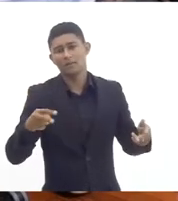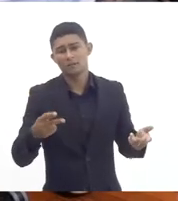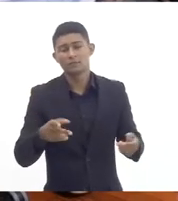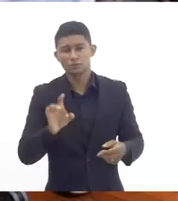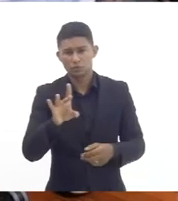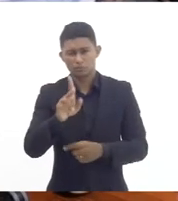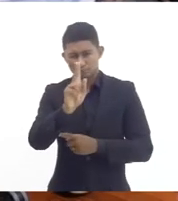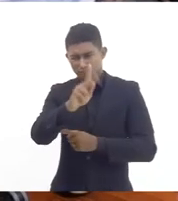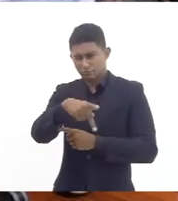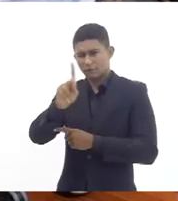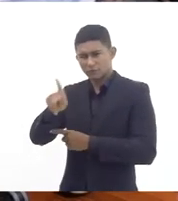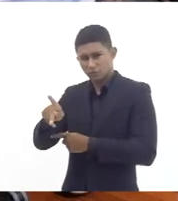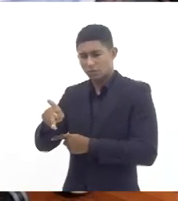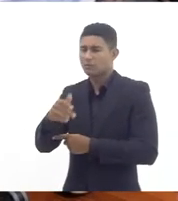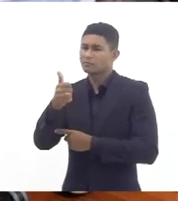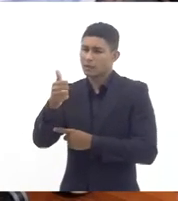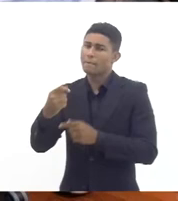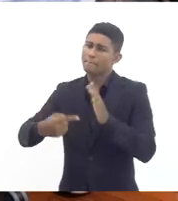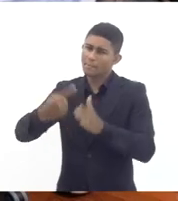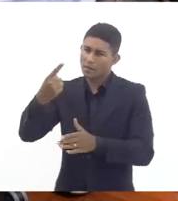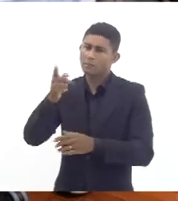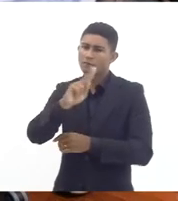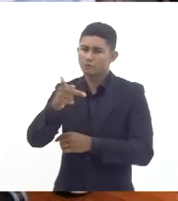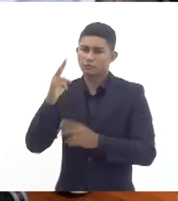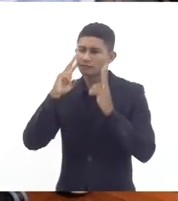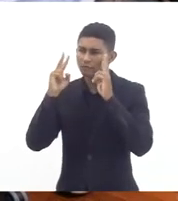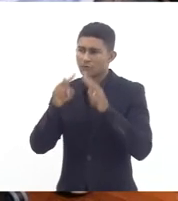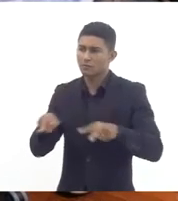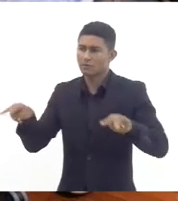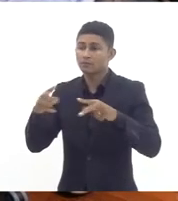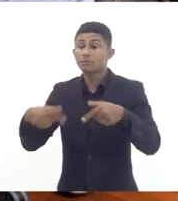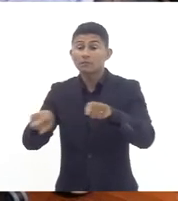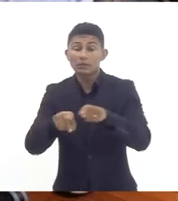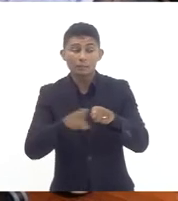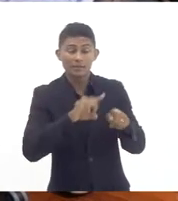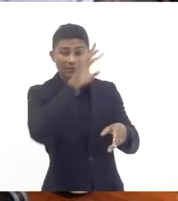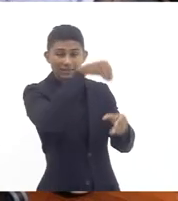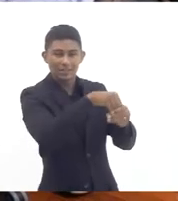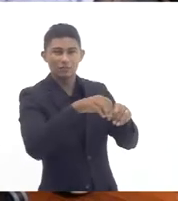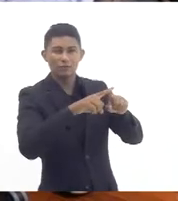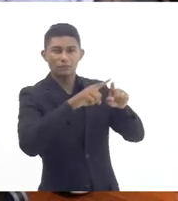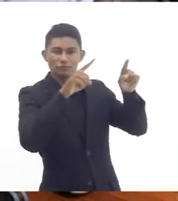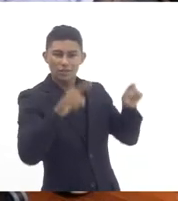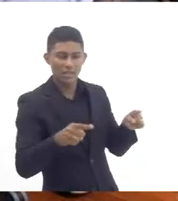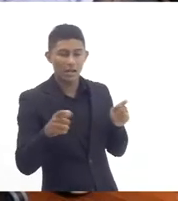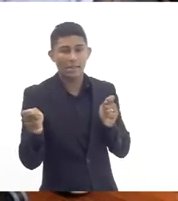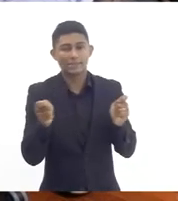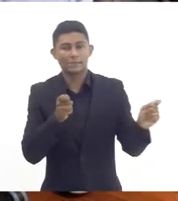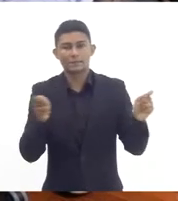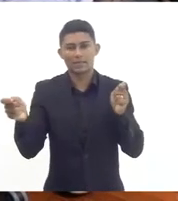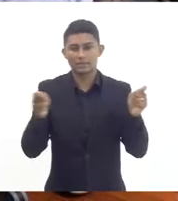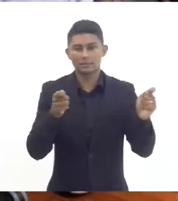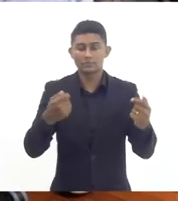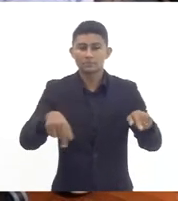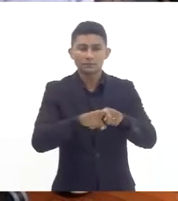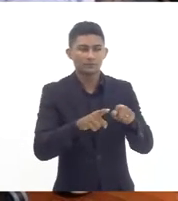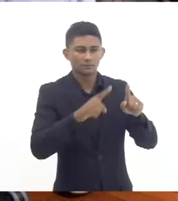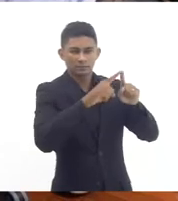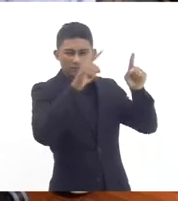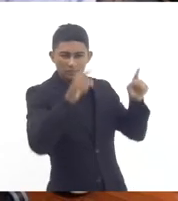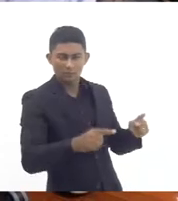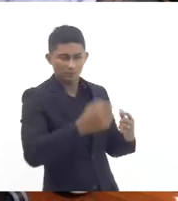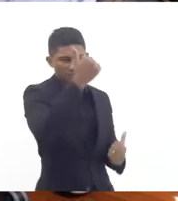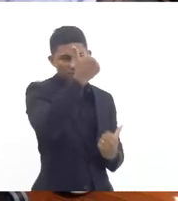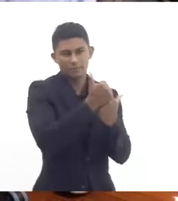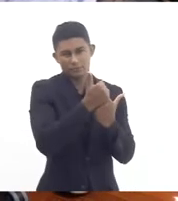mas esse quadro que é o quadro dos profissionais funcionários administrativos os profissionais de apoio à educação